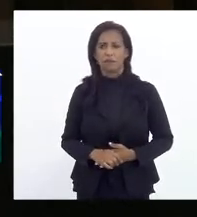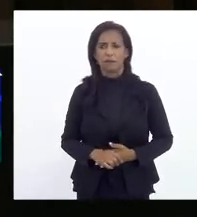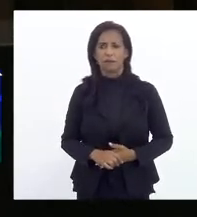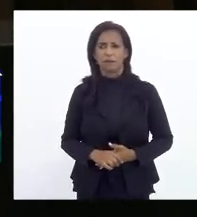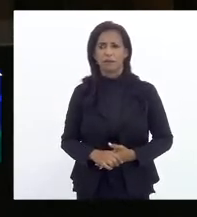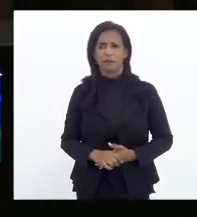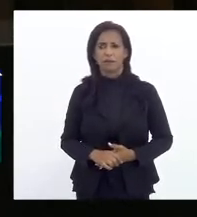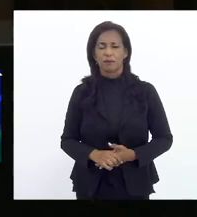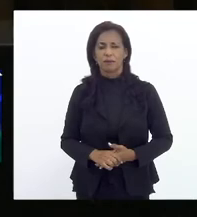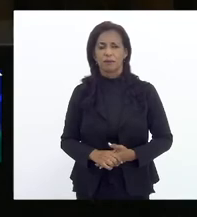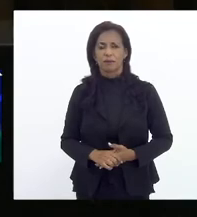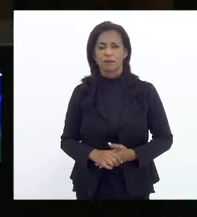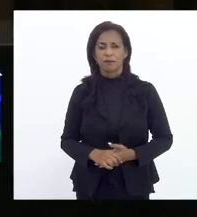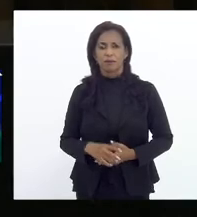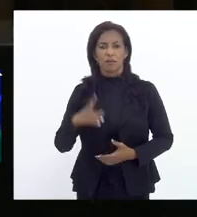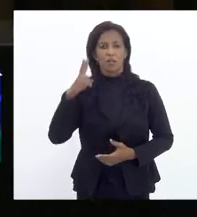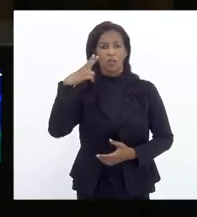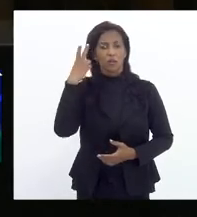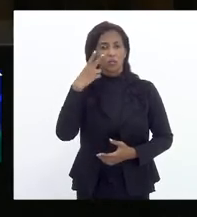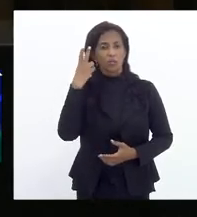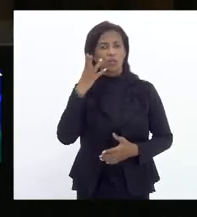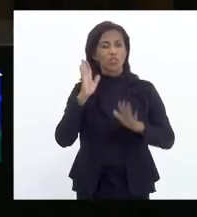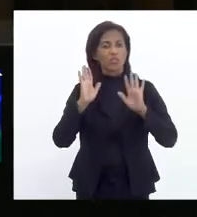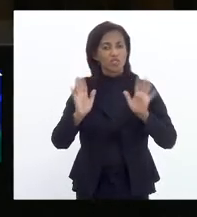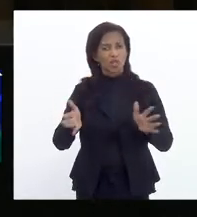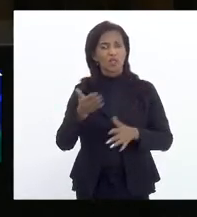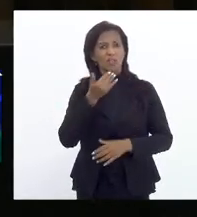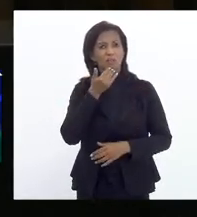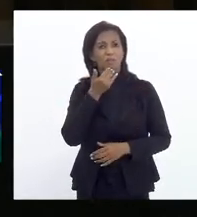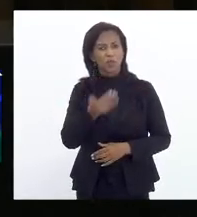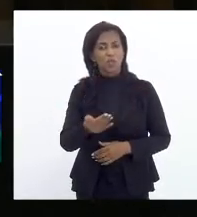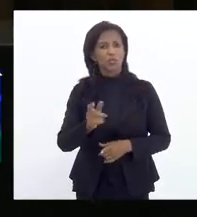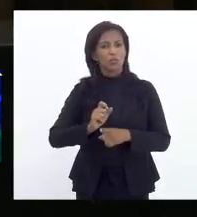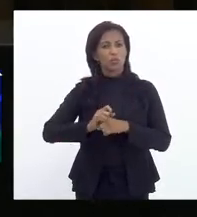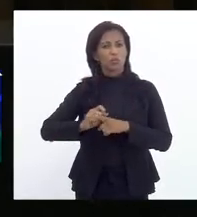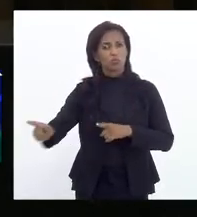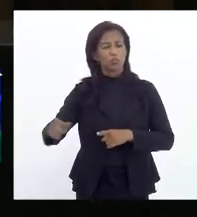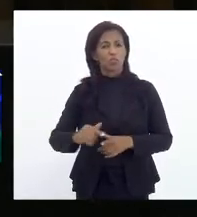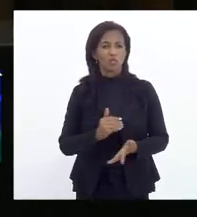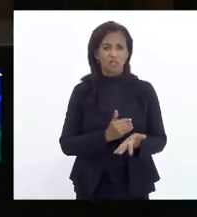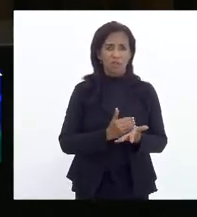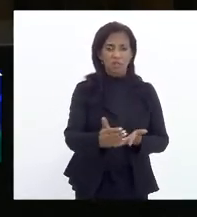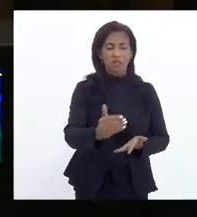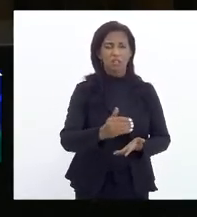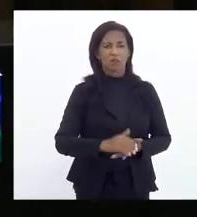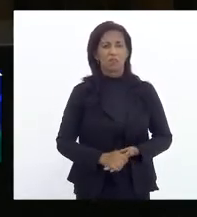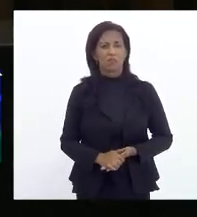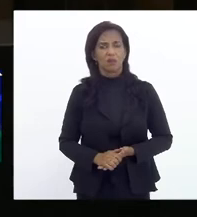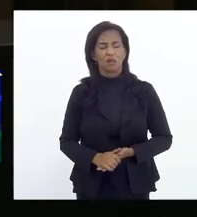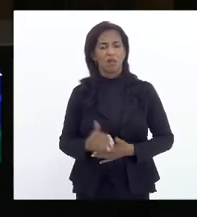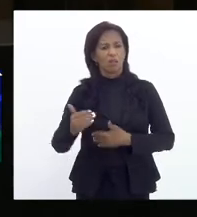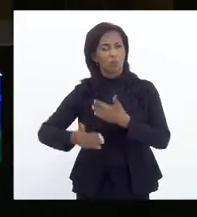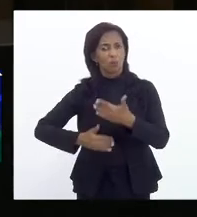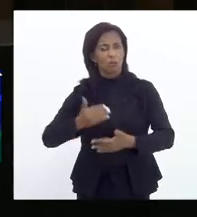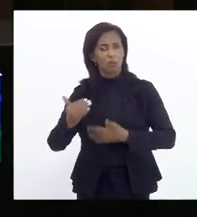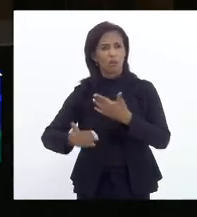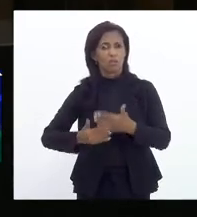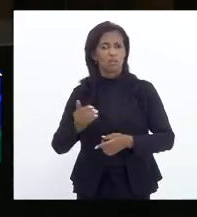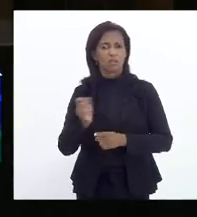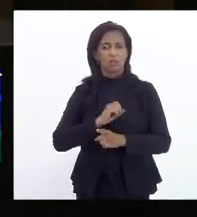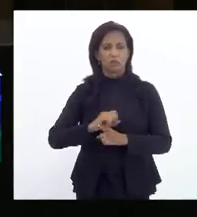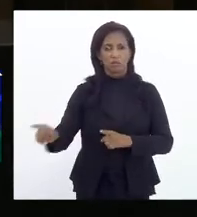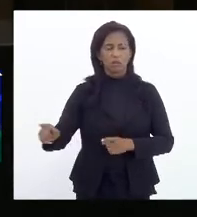Os vereadores já deveriam ter pedido o impeachment dele, dado início ao processo de